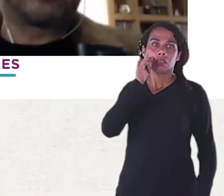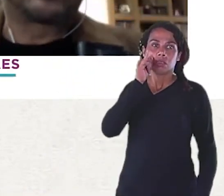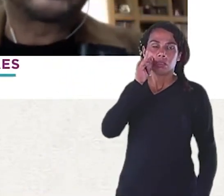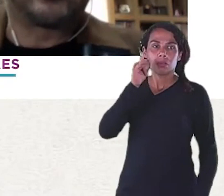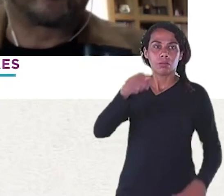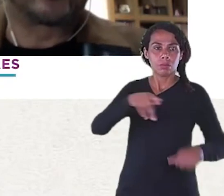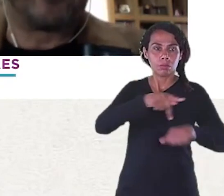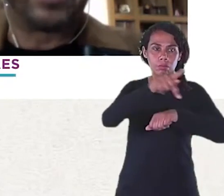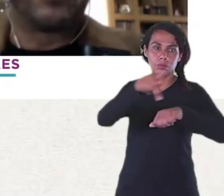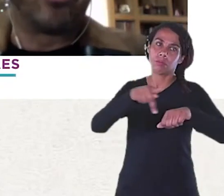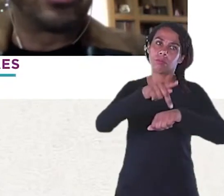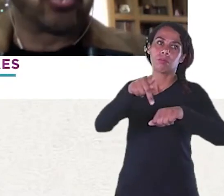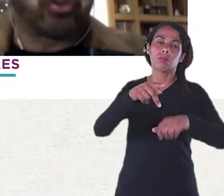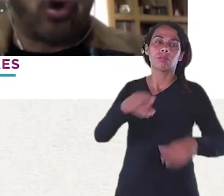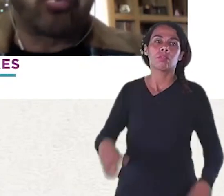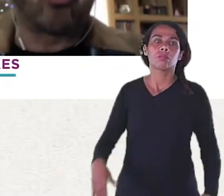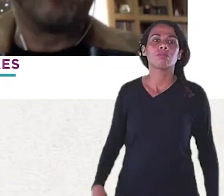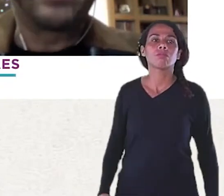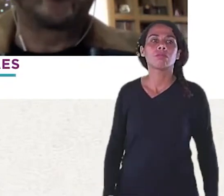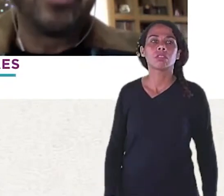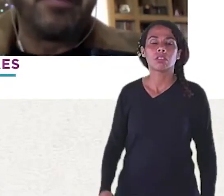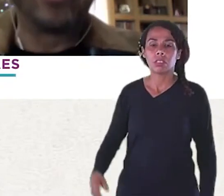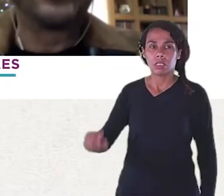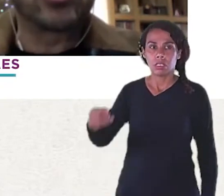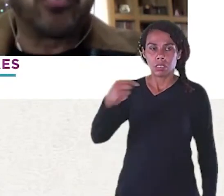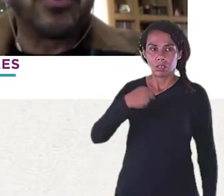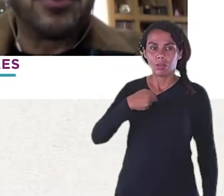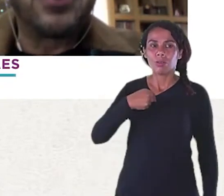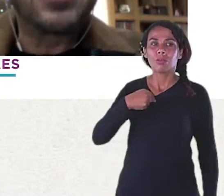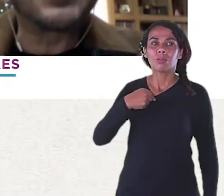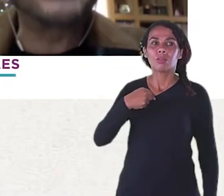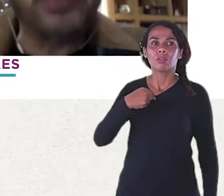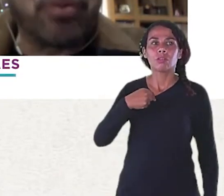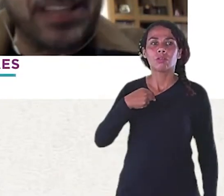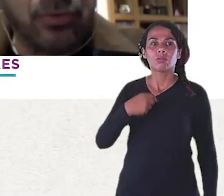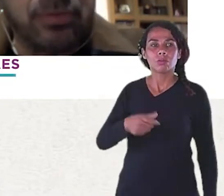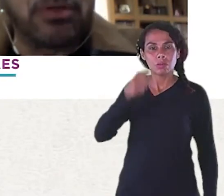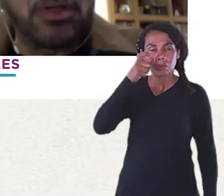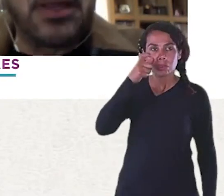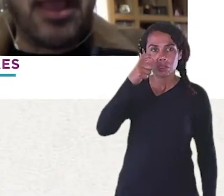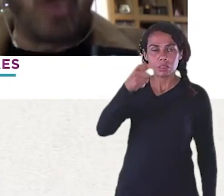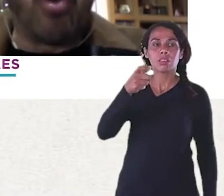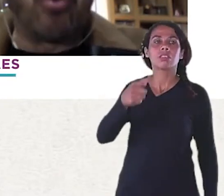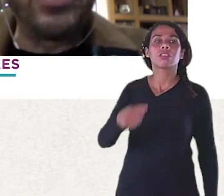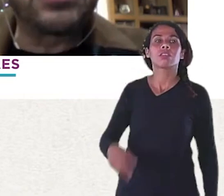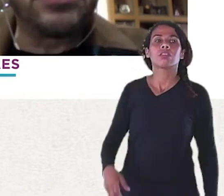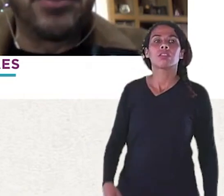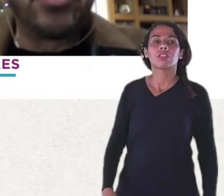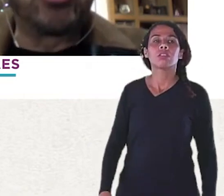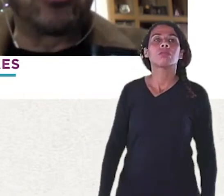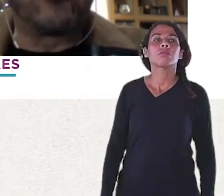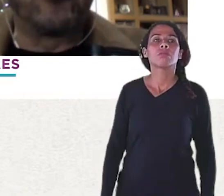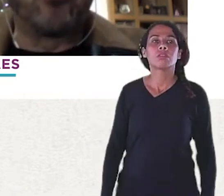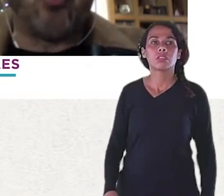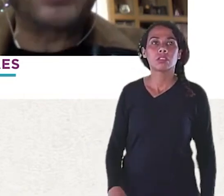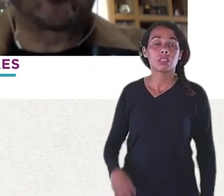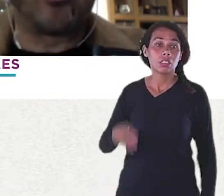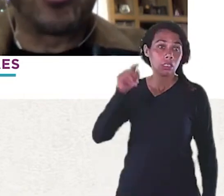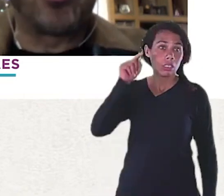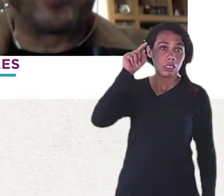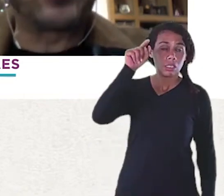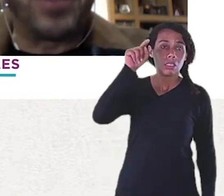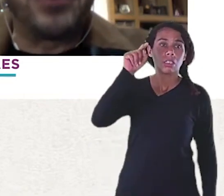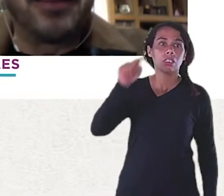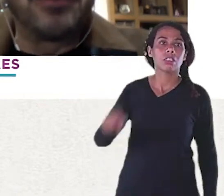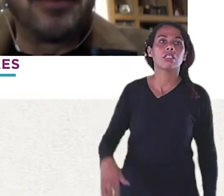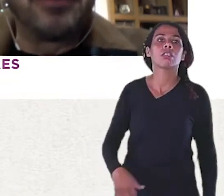60% do seu patrimônio Histórico Tombado Pela Unesco 60% É o maior índice De quase